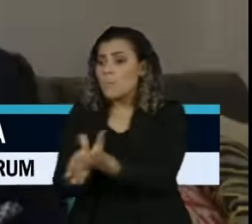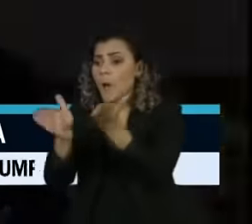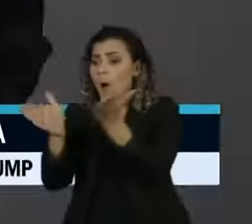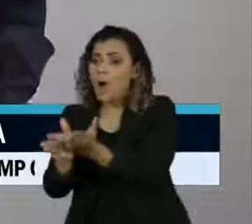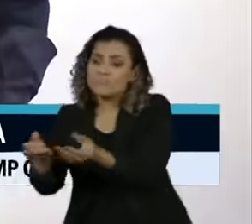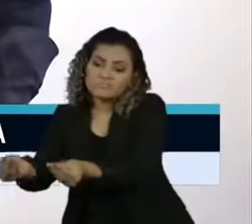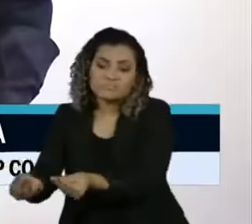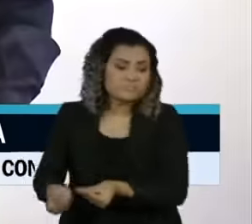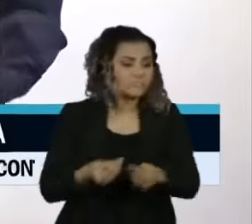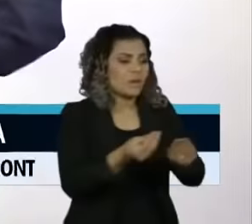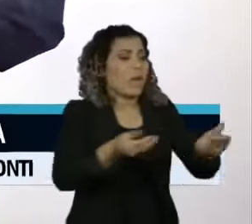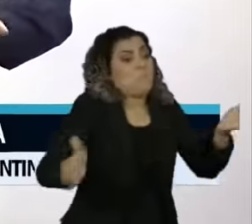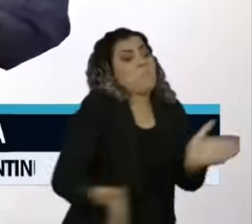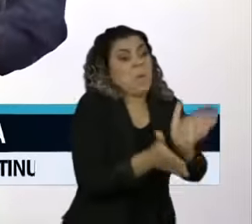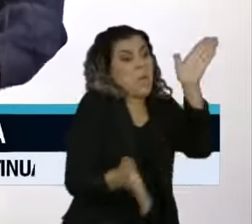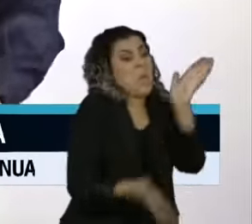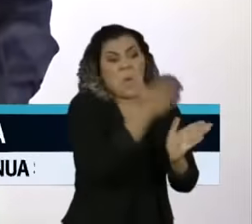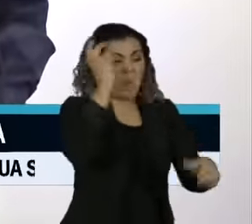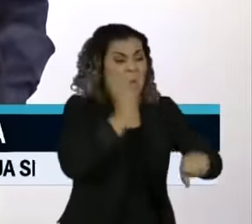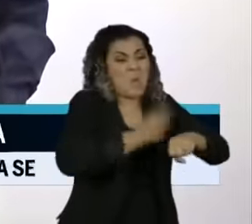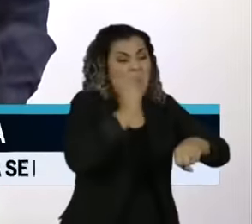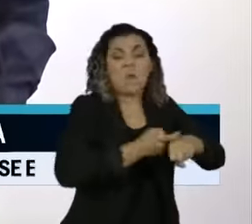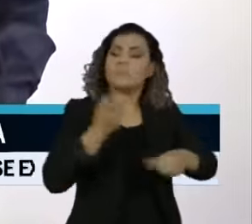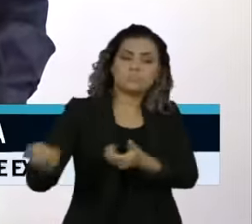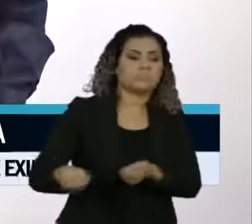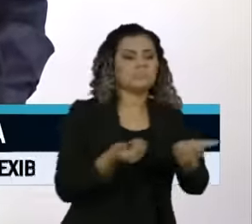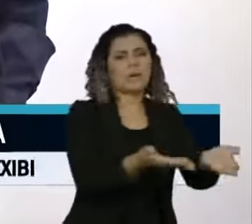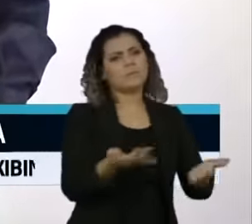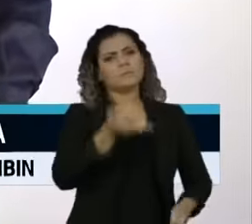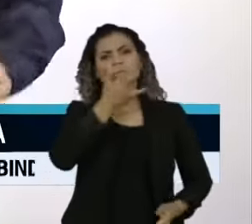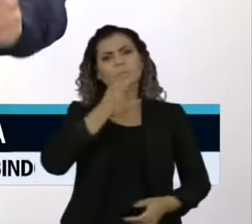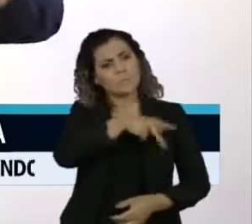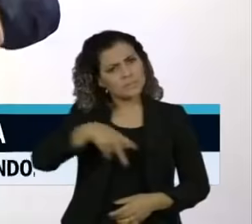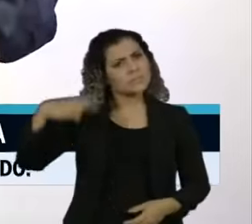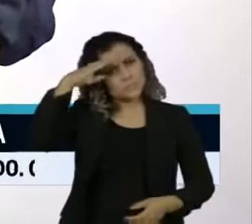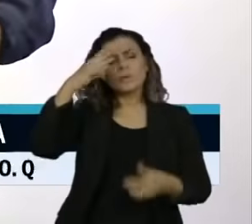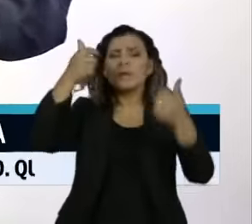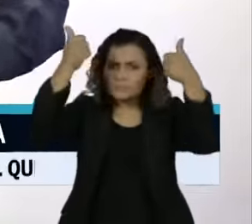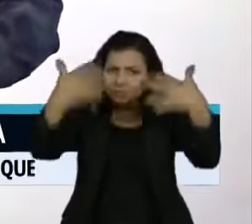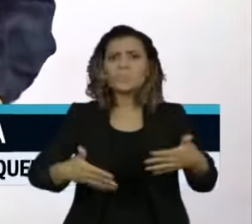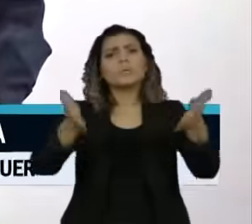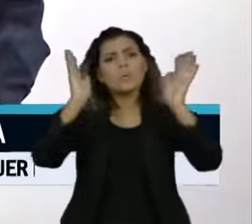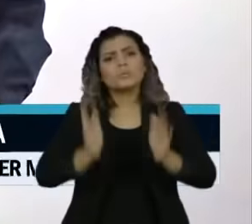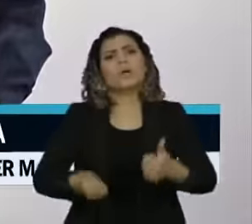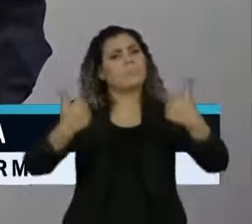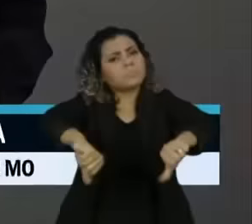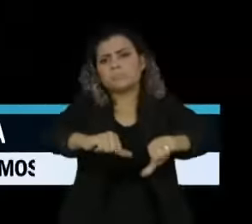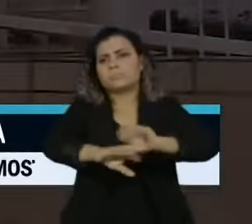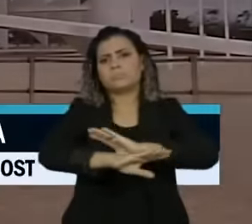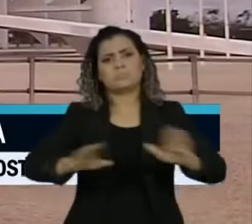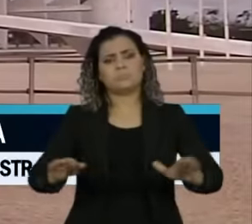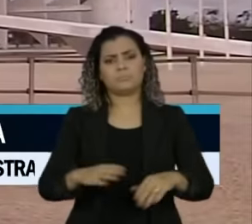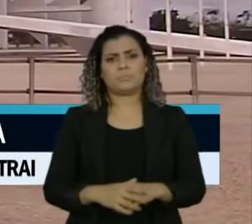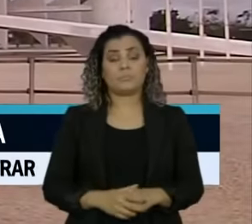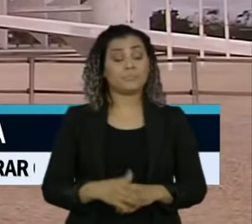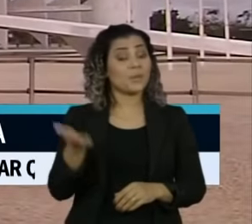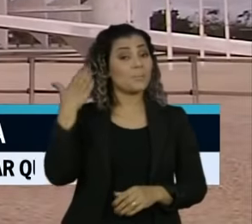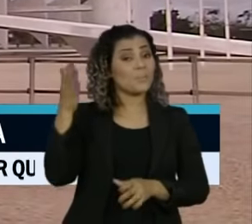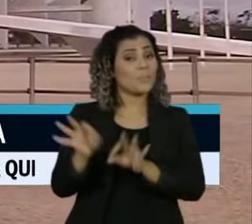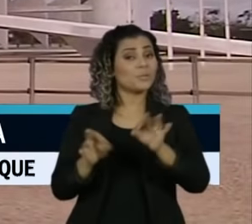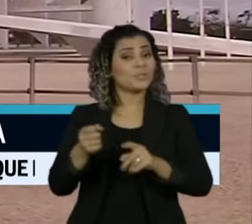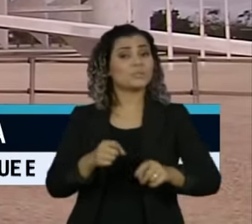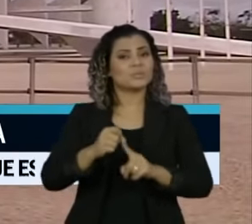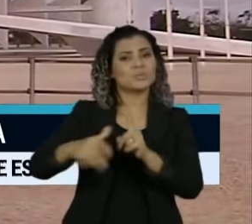paupérrimos. Situação que já foi descartada pelo presidente Jair Bolsonaro no episódio de cancelamento do Renda Brasil, outro programa